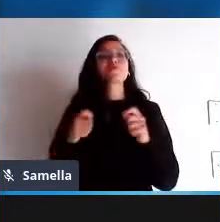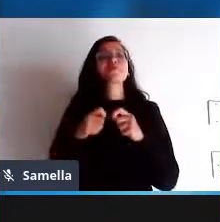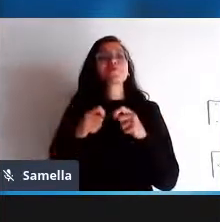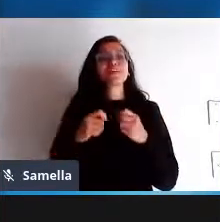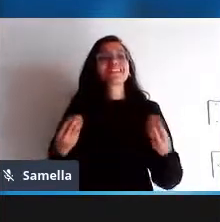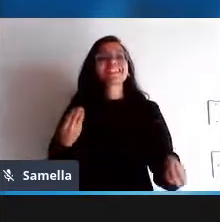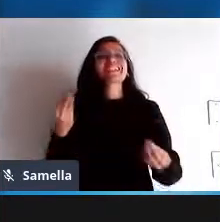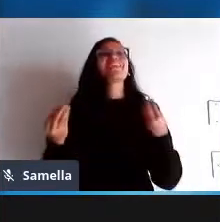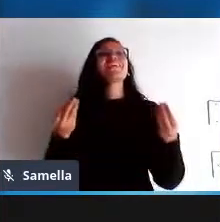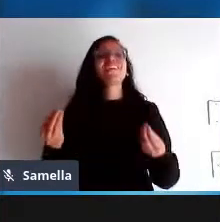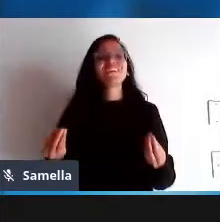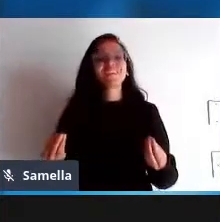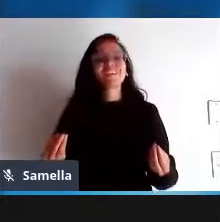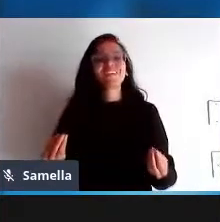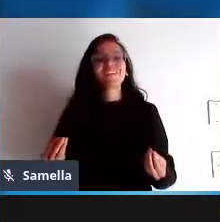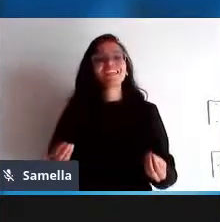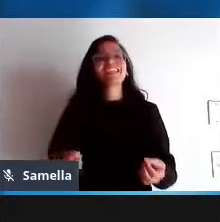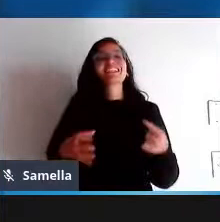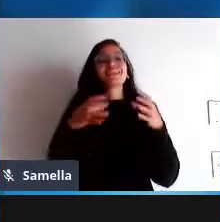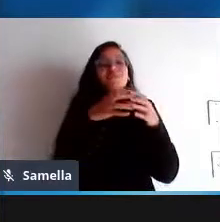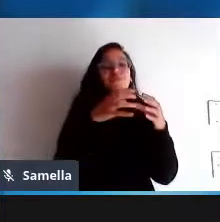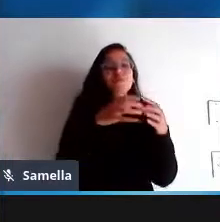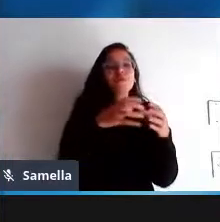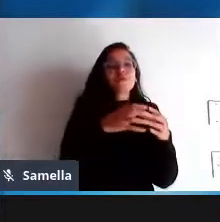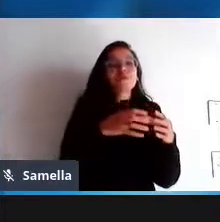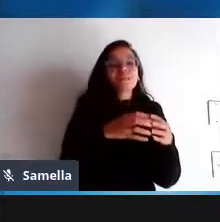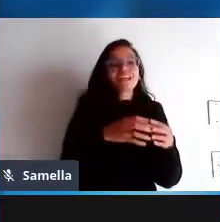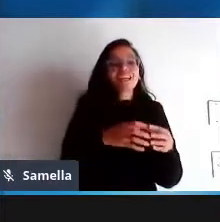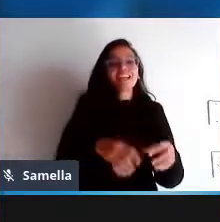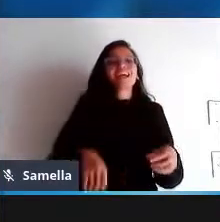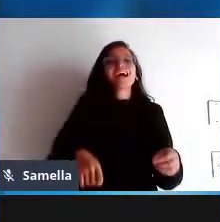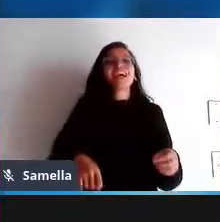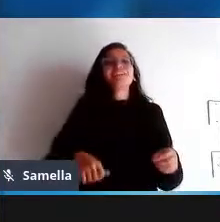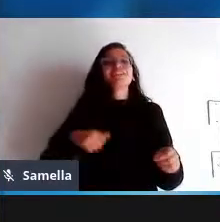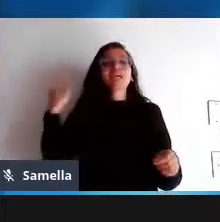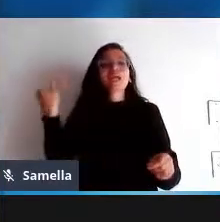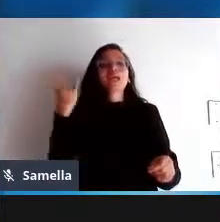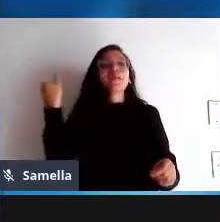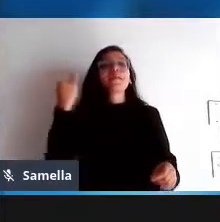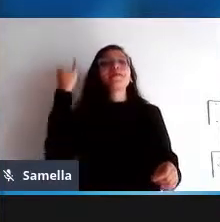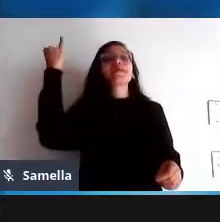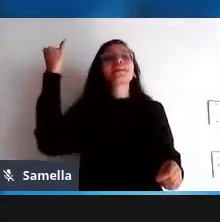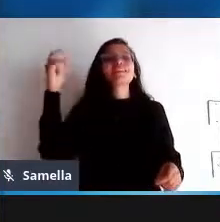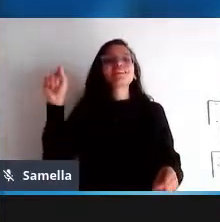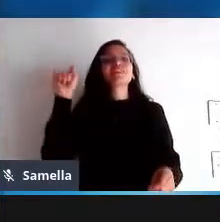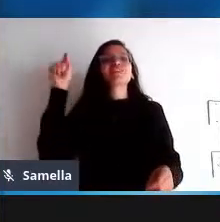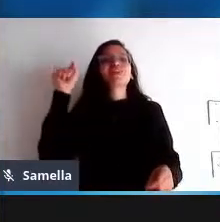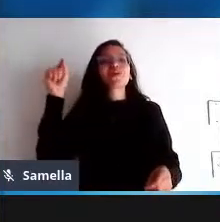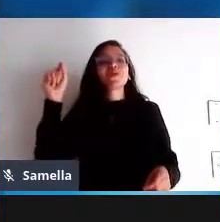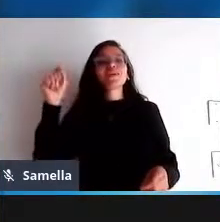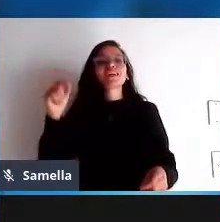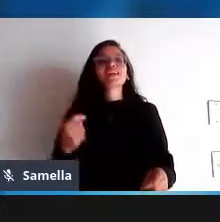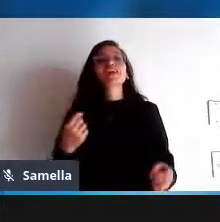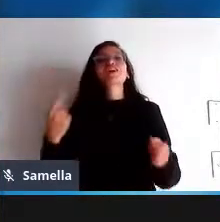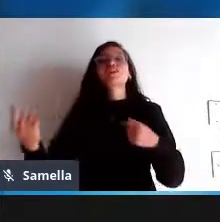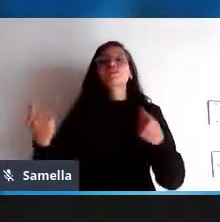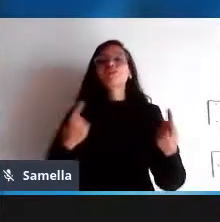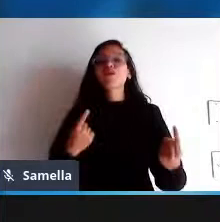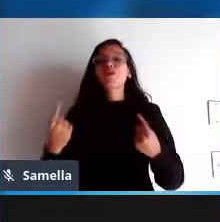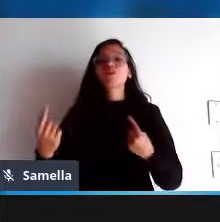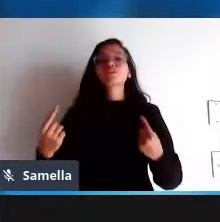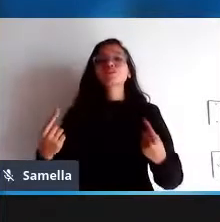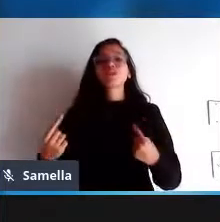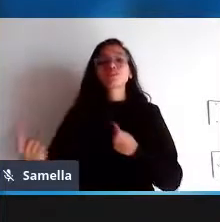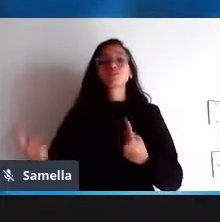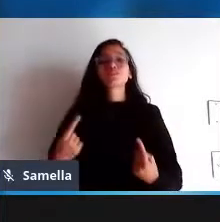comunidades pressupõem benefício mútuo ou seja se se eu não ganho nada por participar